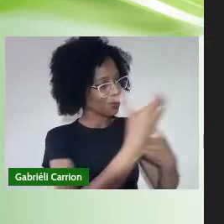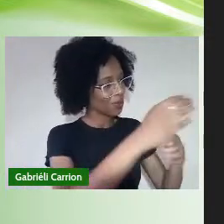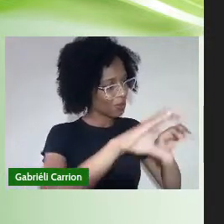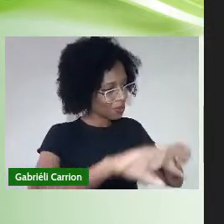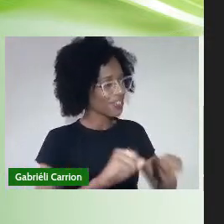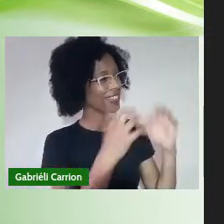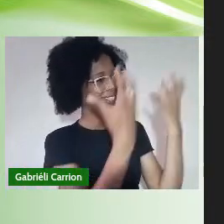Parabéns